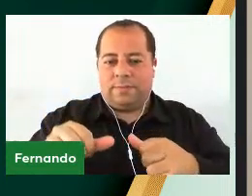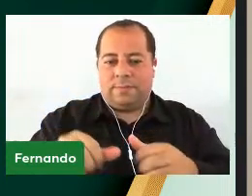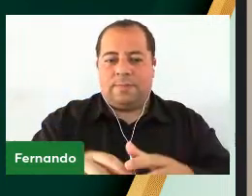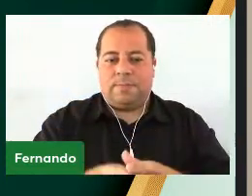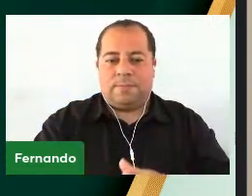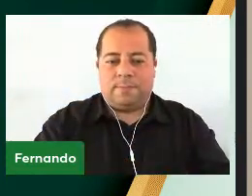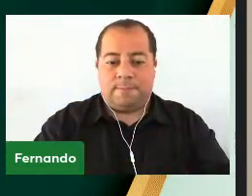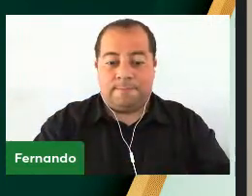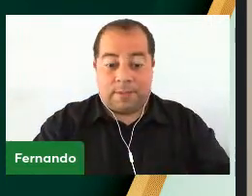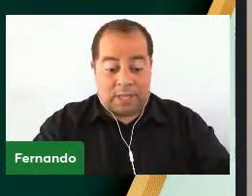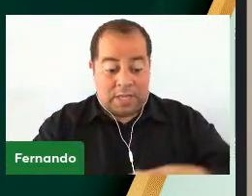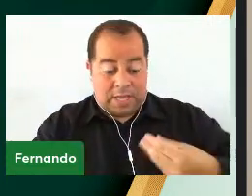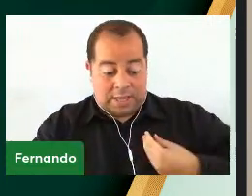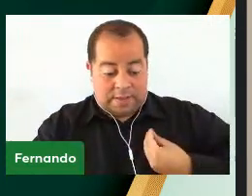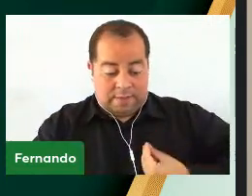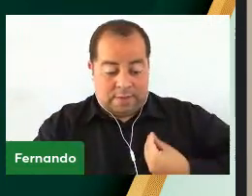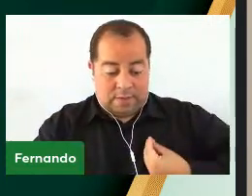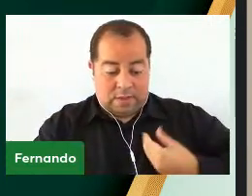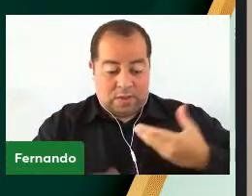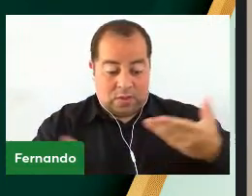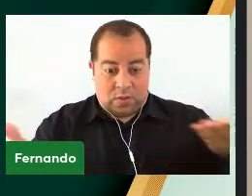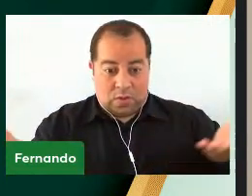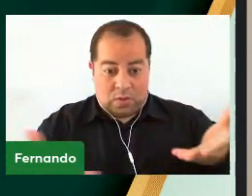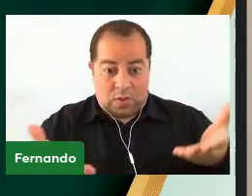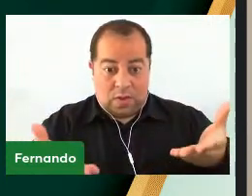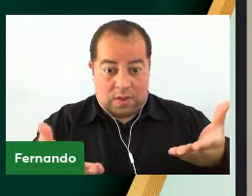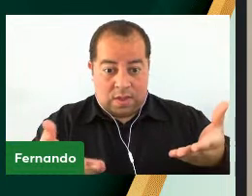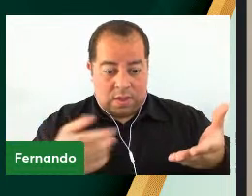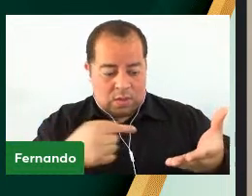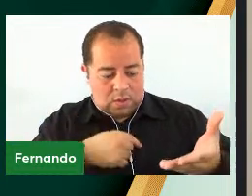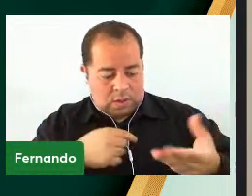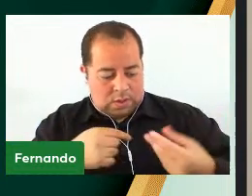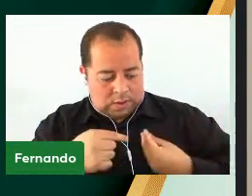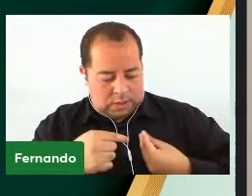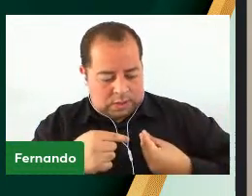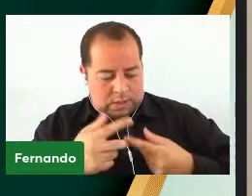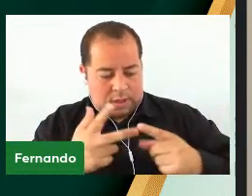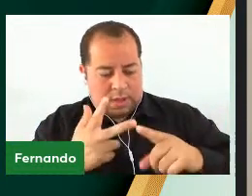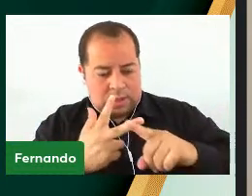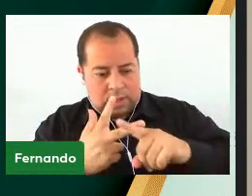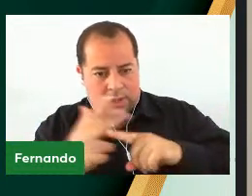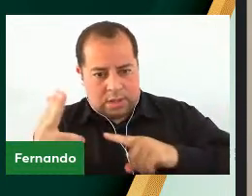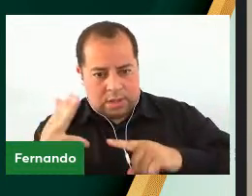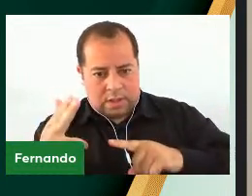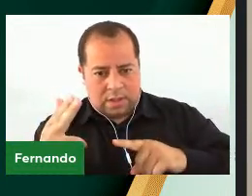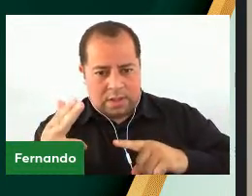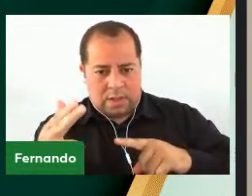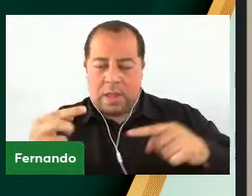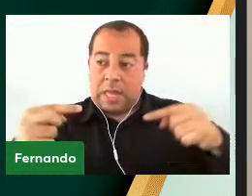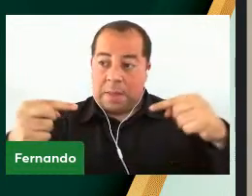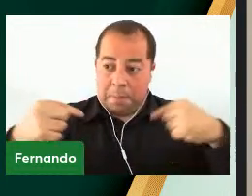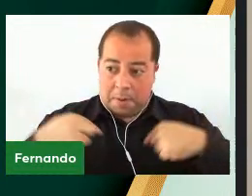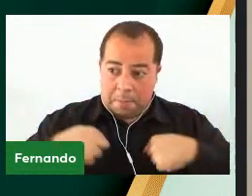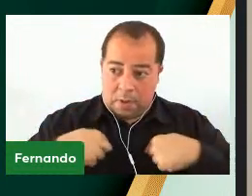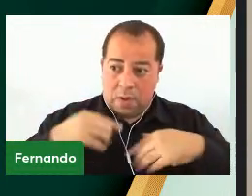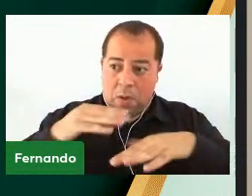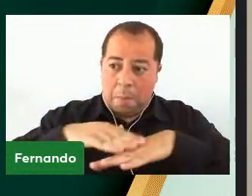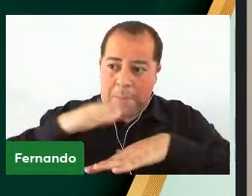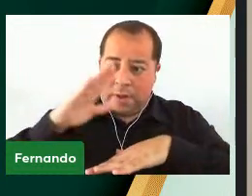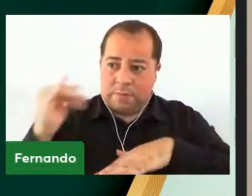A vida Hoje Para nós É o conceito De vencer E esse conceito Para mim É o mais importante Para vocês